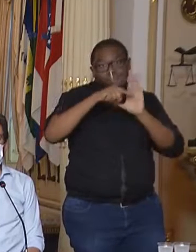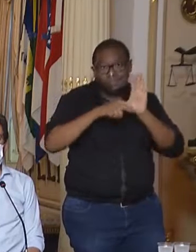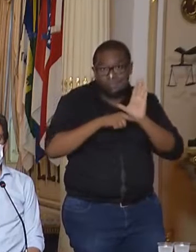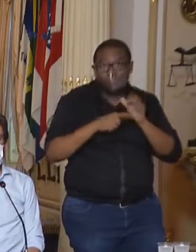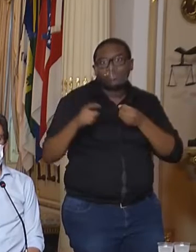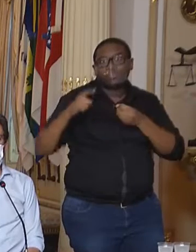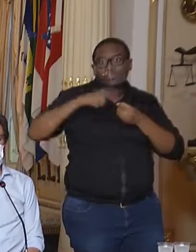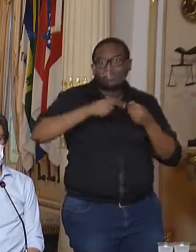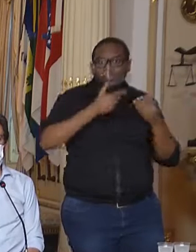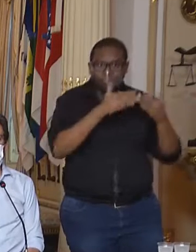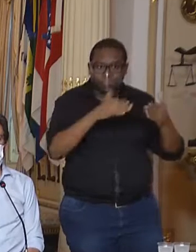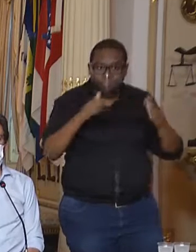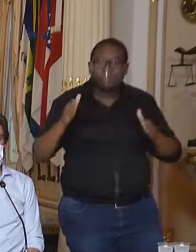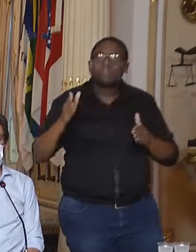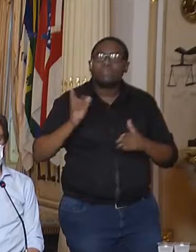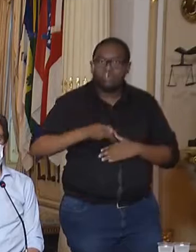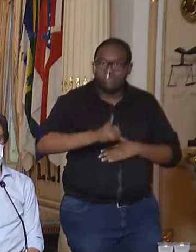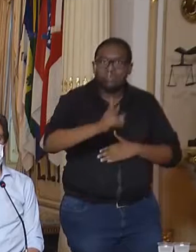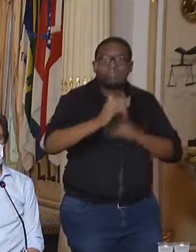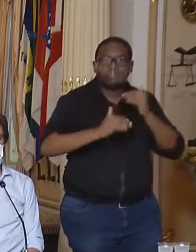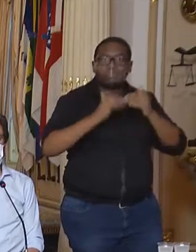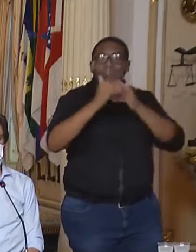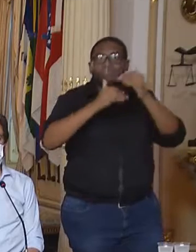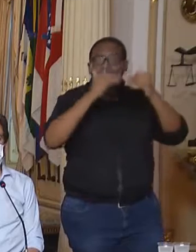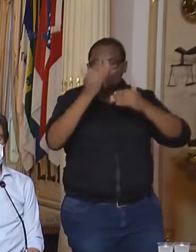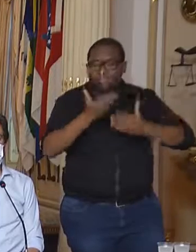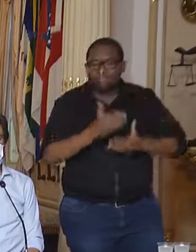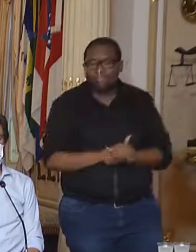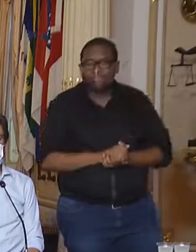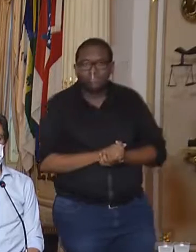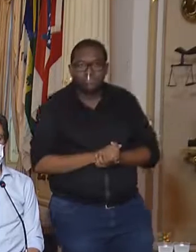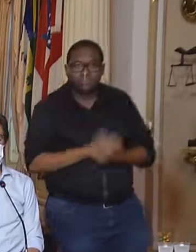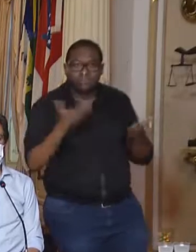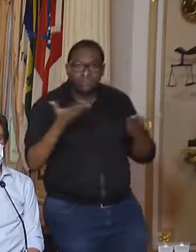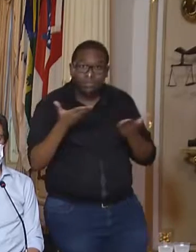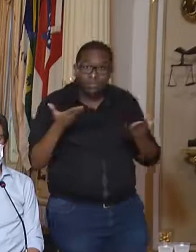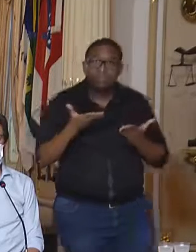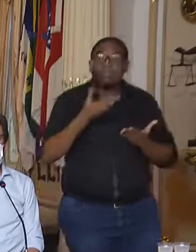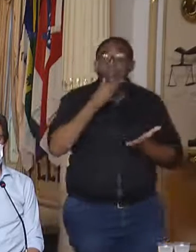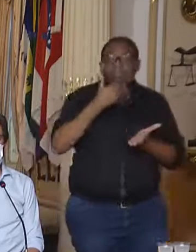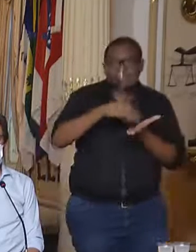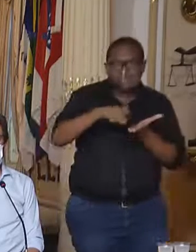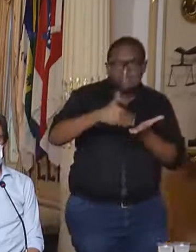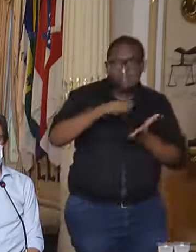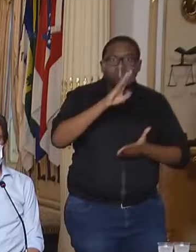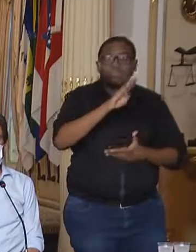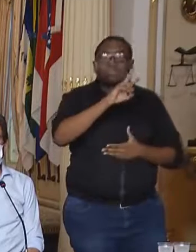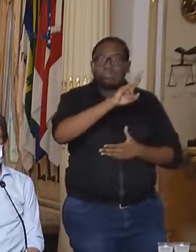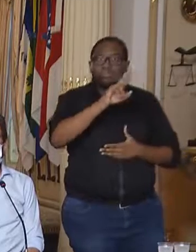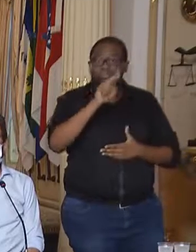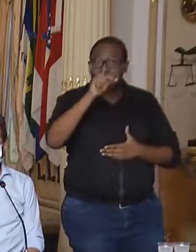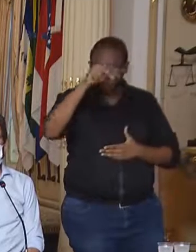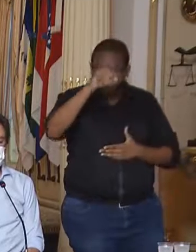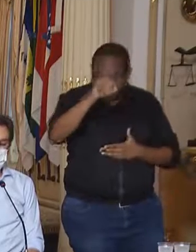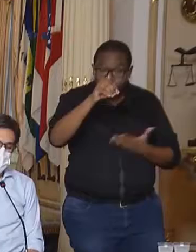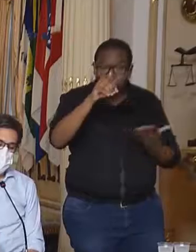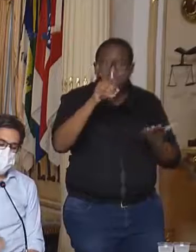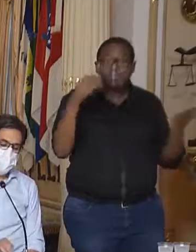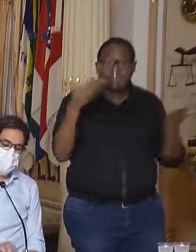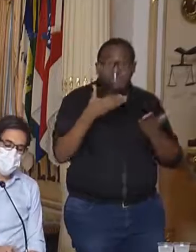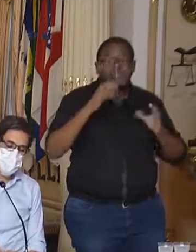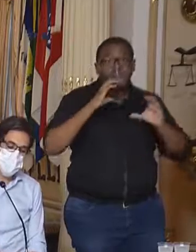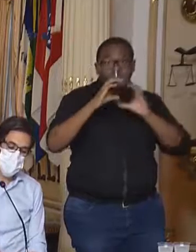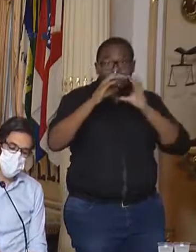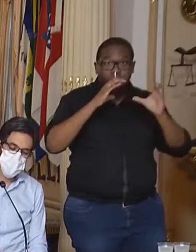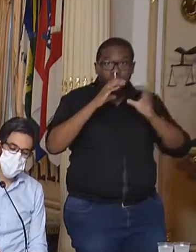convivência continuar avançando. Passo nesse momento a palavra para o secretário Bruno Chuamba para fazer um